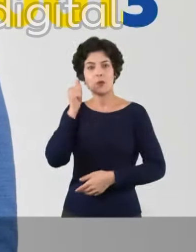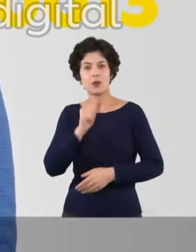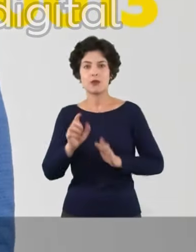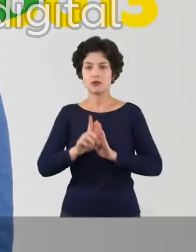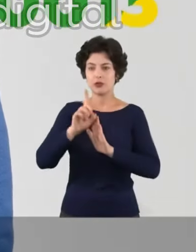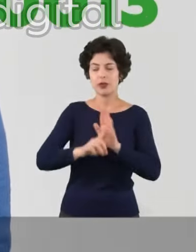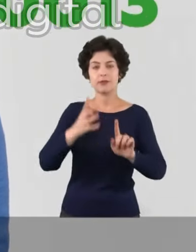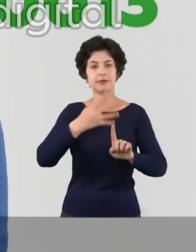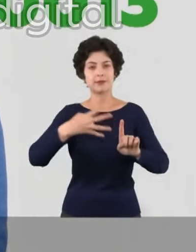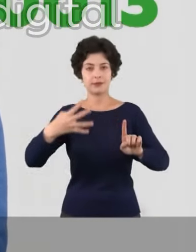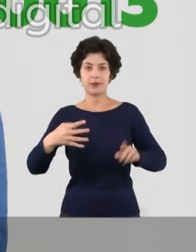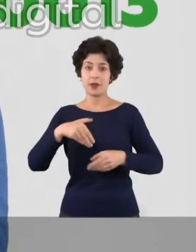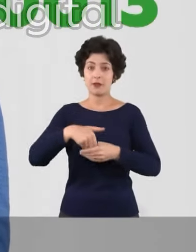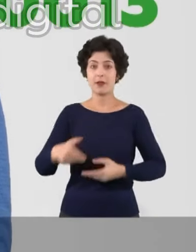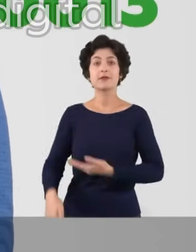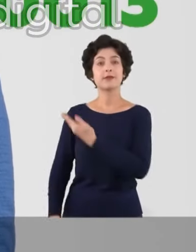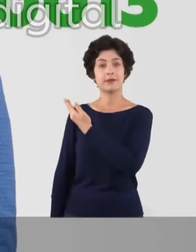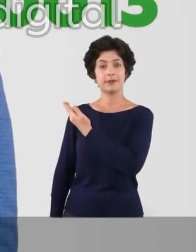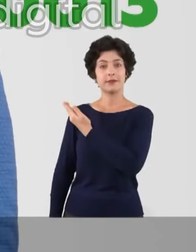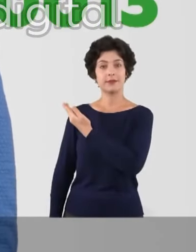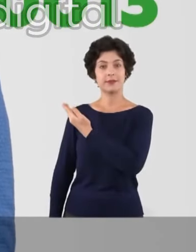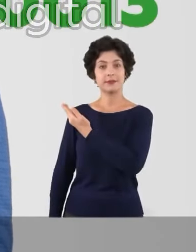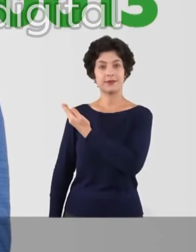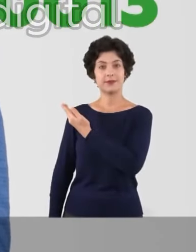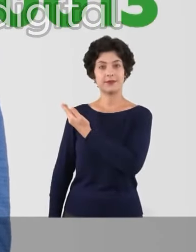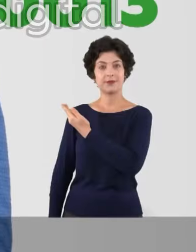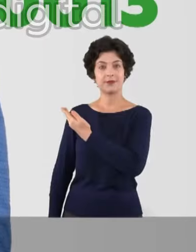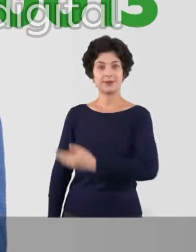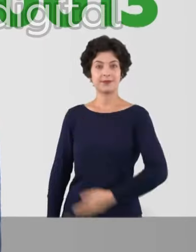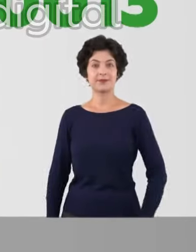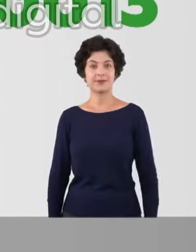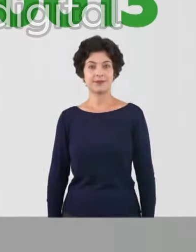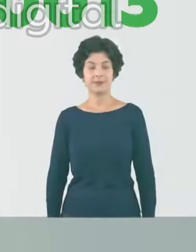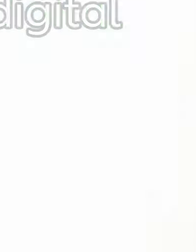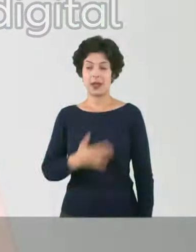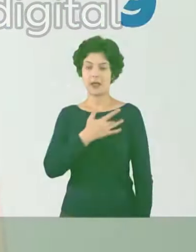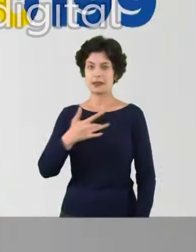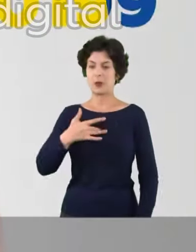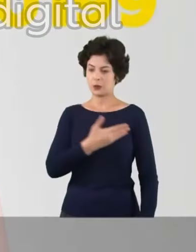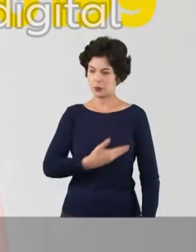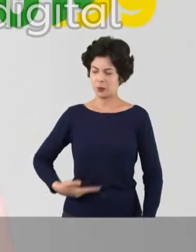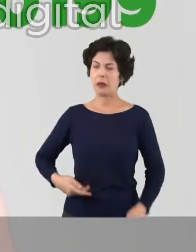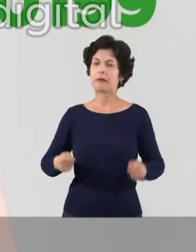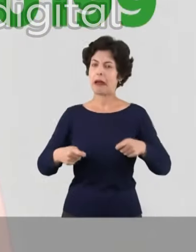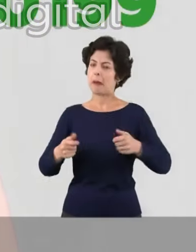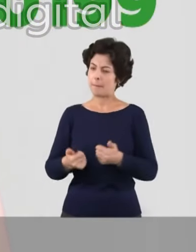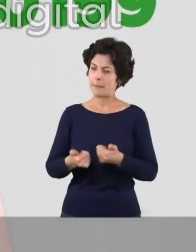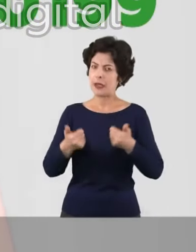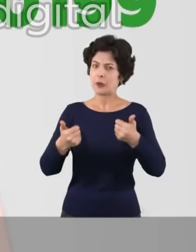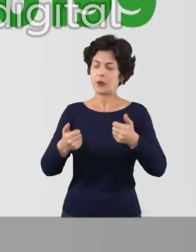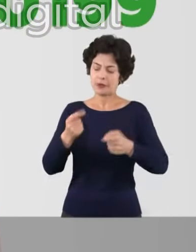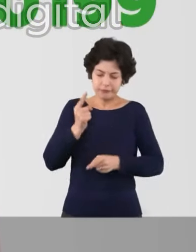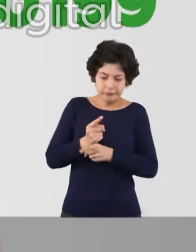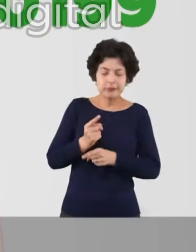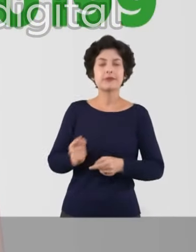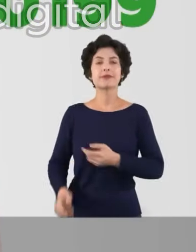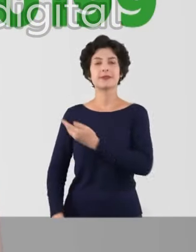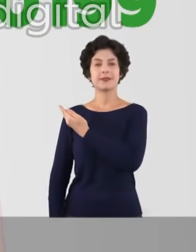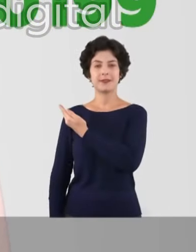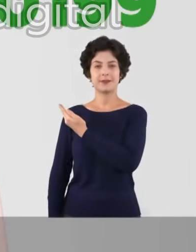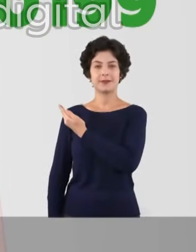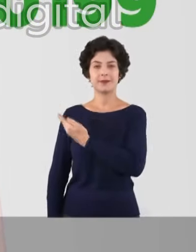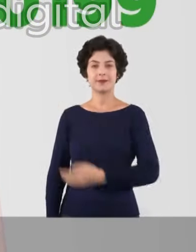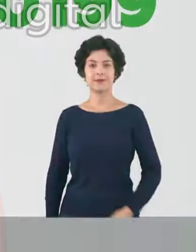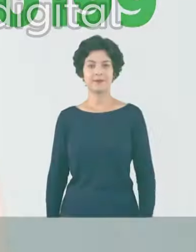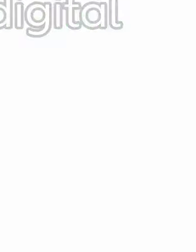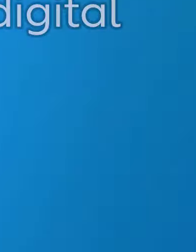luto pela mulher e o direito LGBT. Vote Marcia Faria, mãe do Lero, vinte e zero, treze. A saúde pública pode ser melhorada principalmente nos diagnósticos. Maria